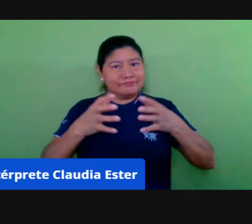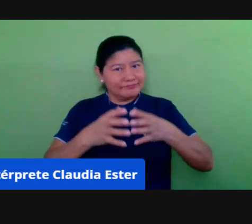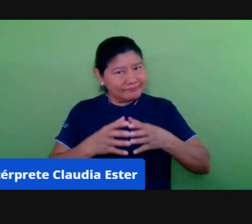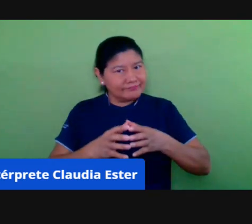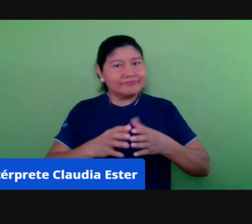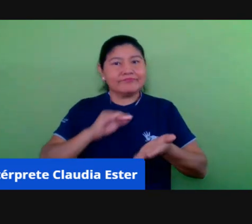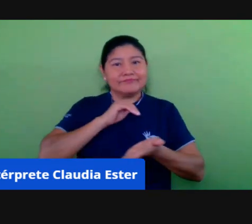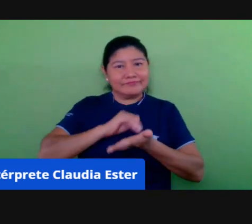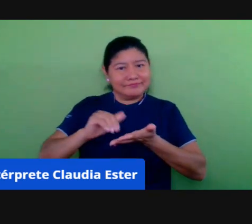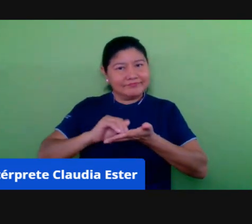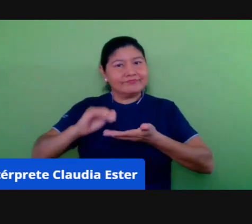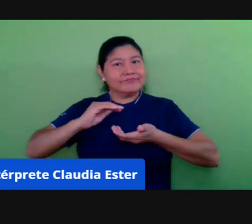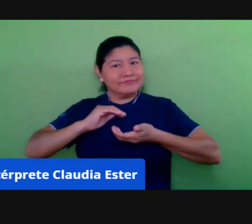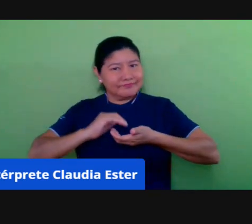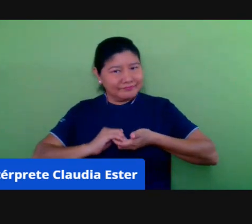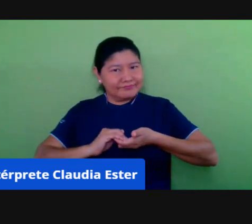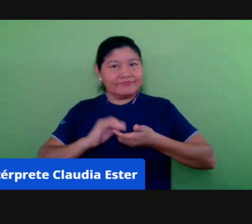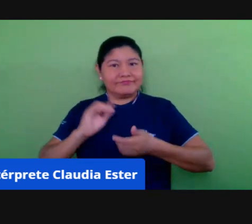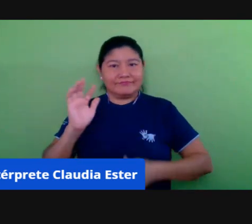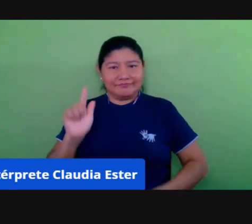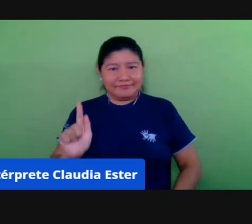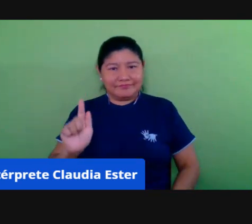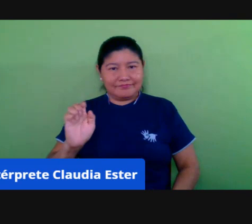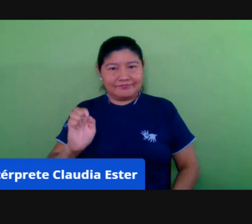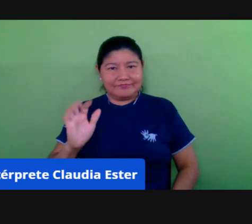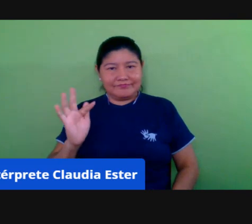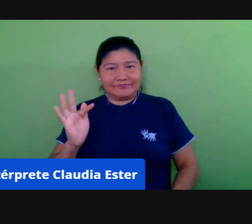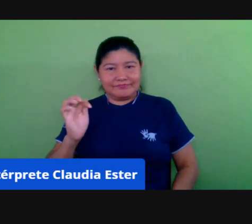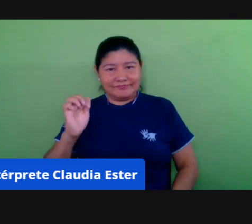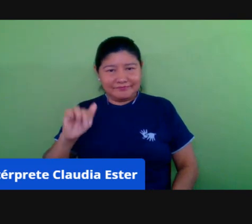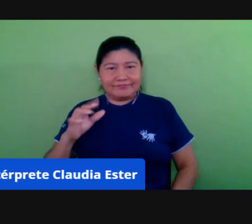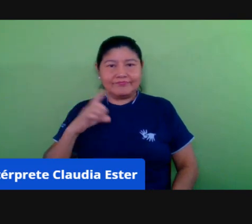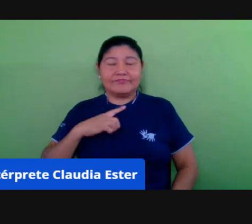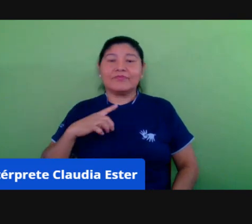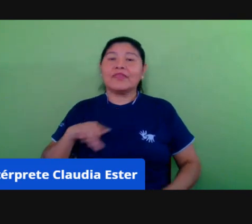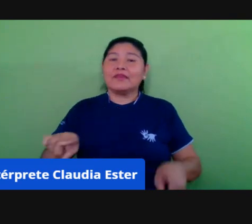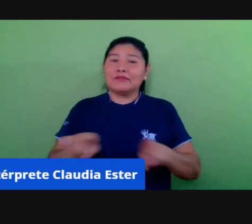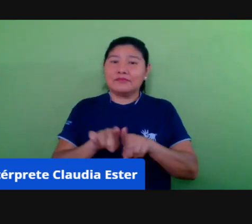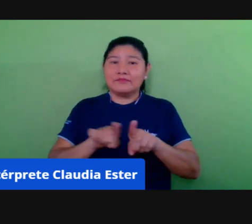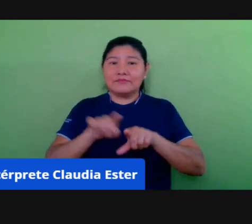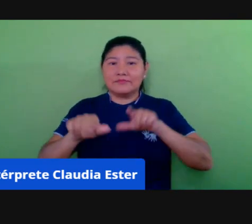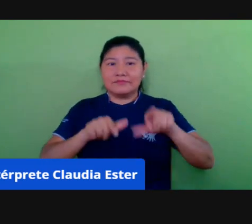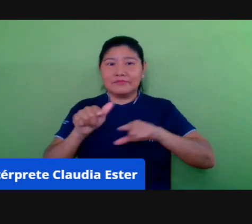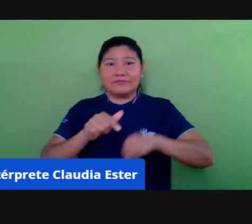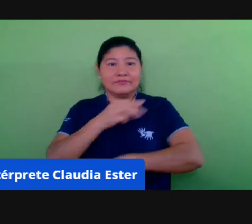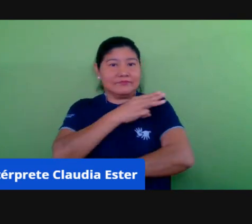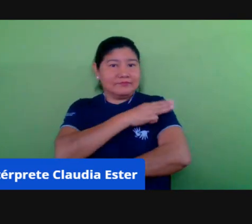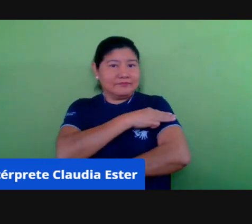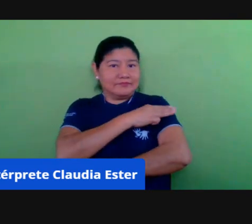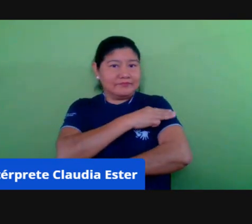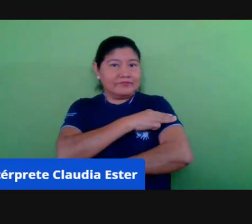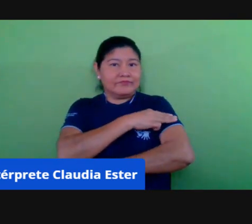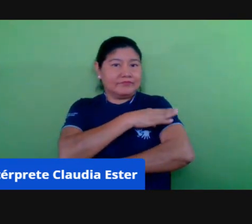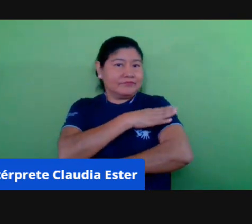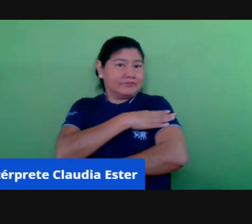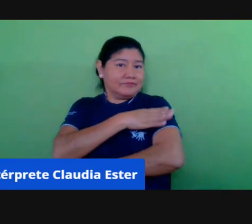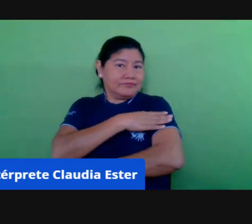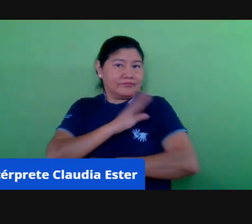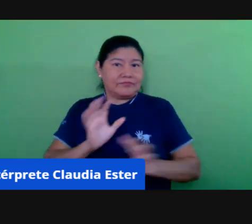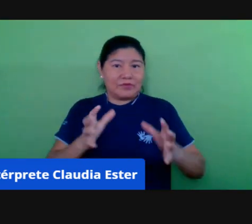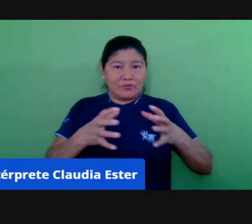do ensino fundamental. Estou nessas reflexões pedagógicas aqui,